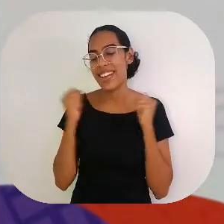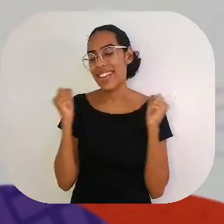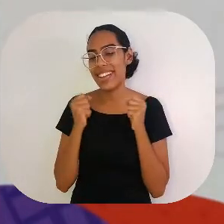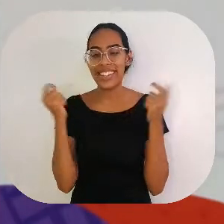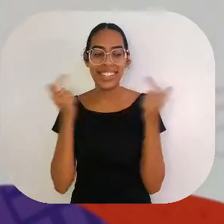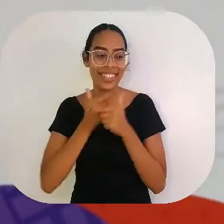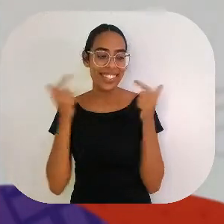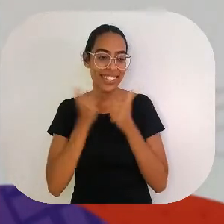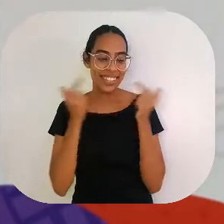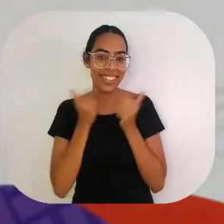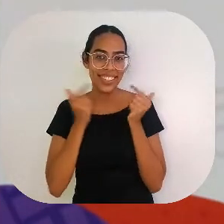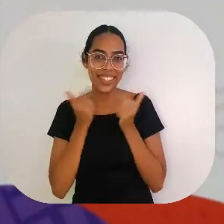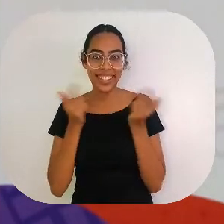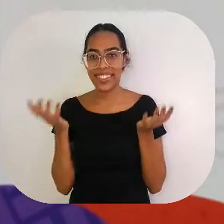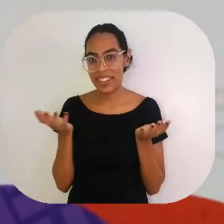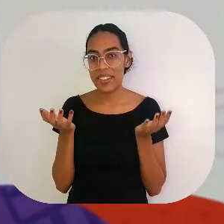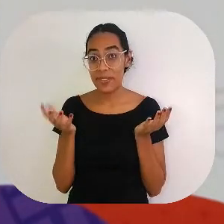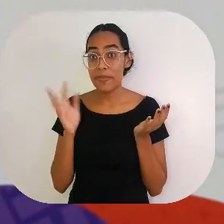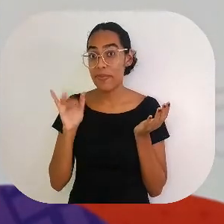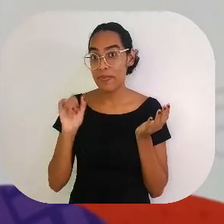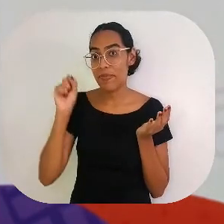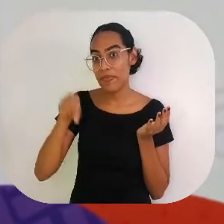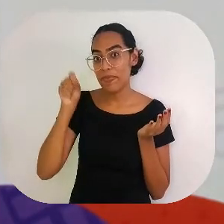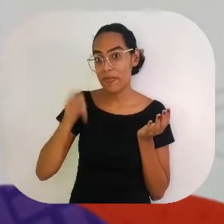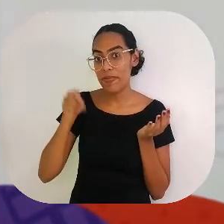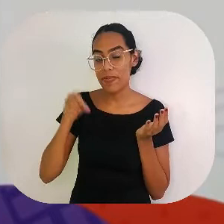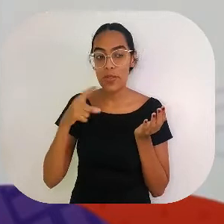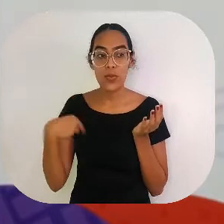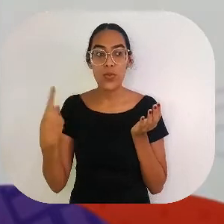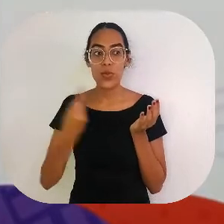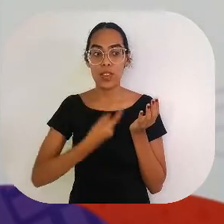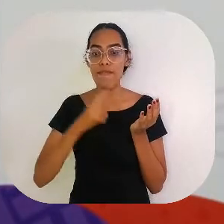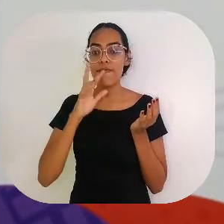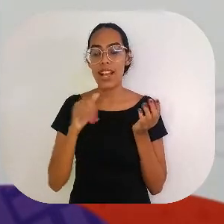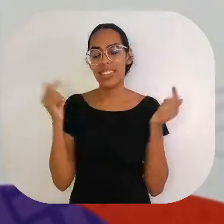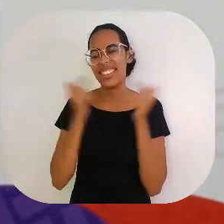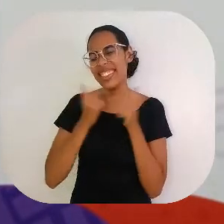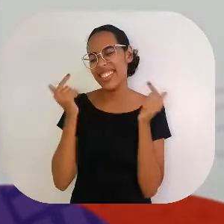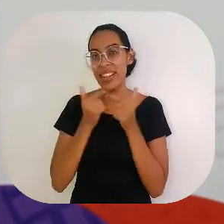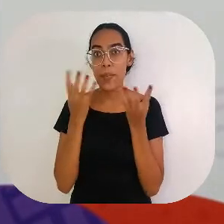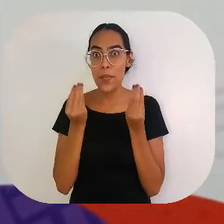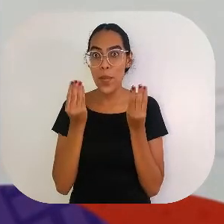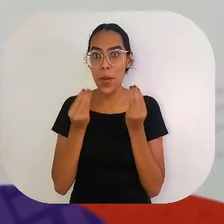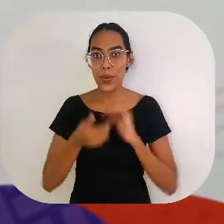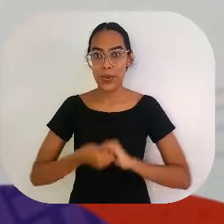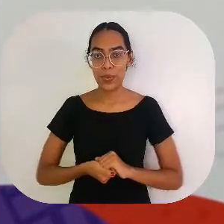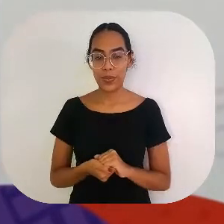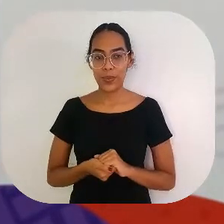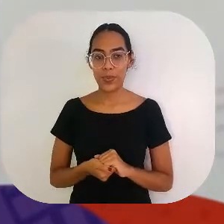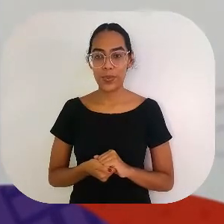morrer de rir. Sim, é verdade. Vocês vão morrer de rir com essa história.